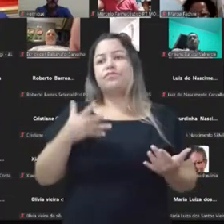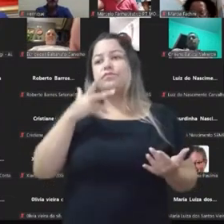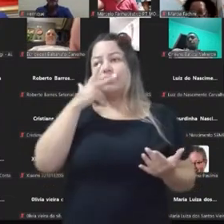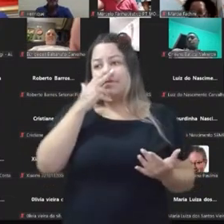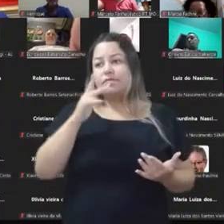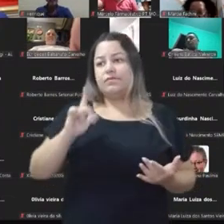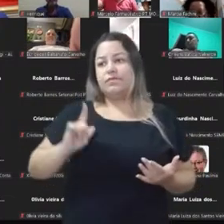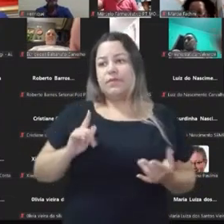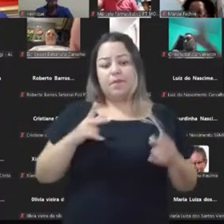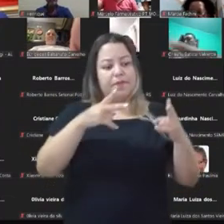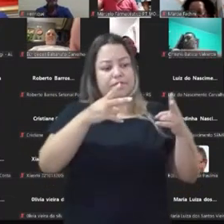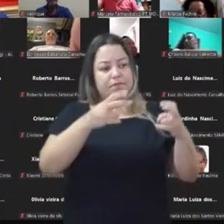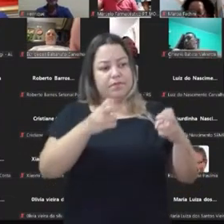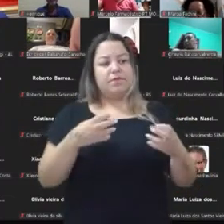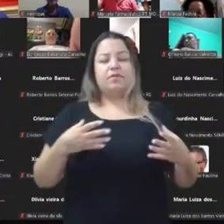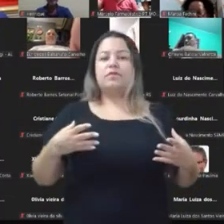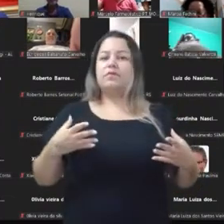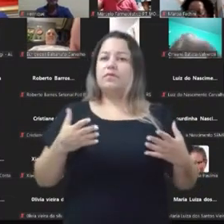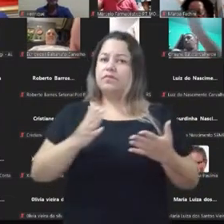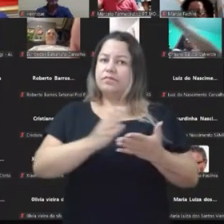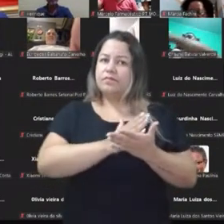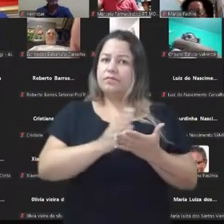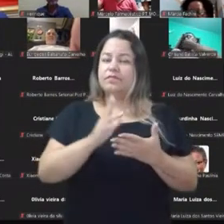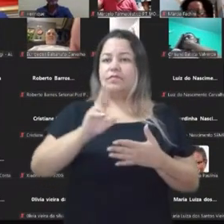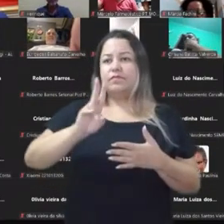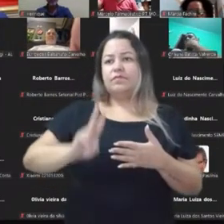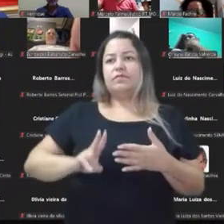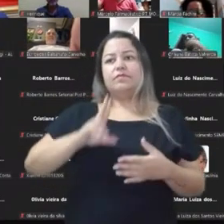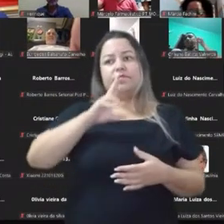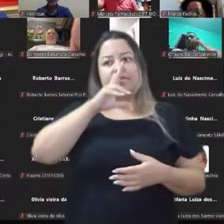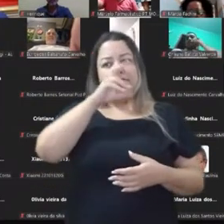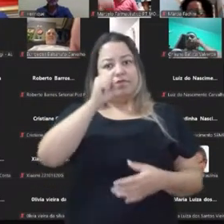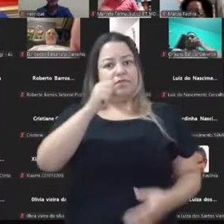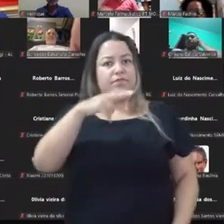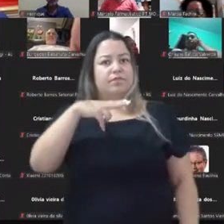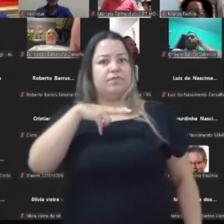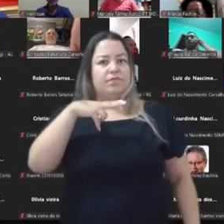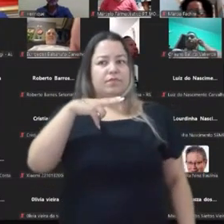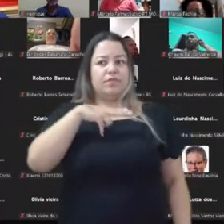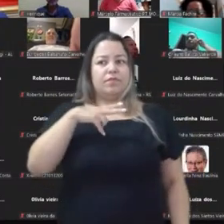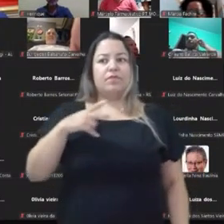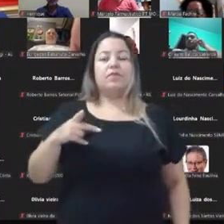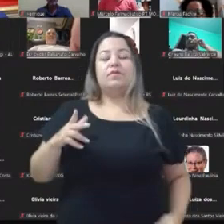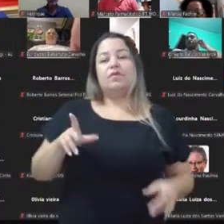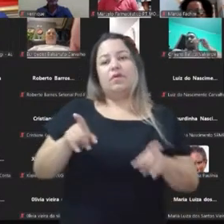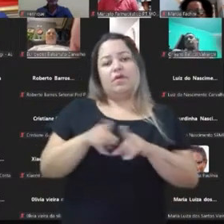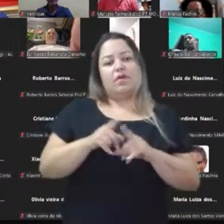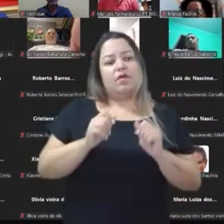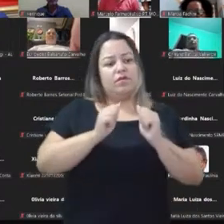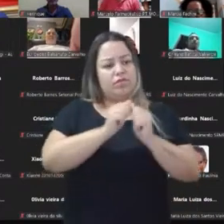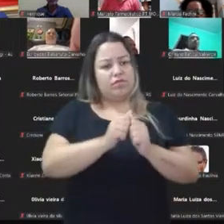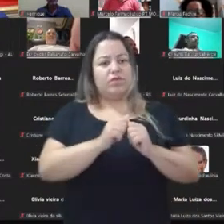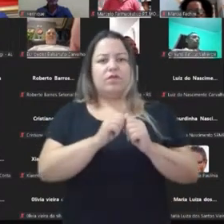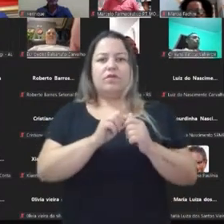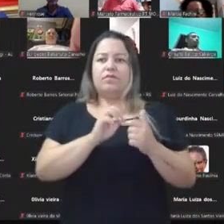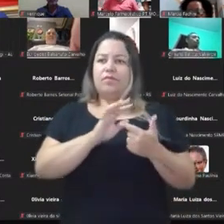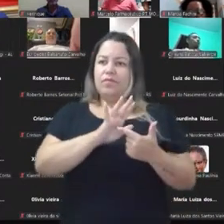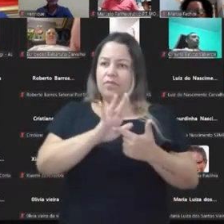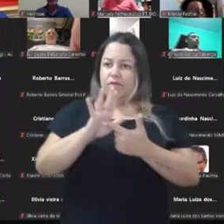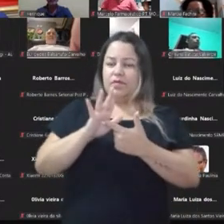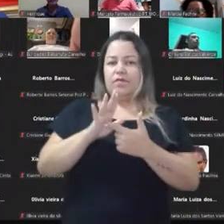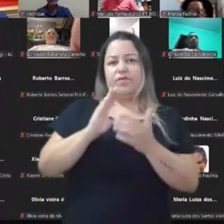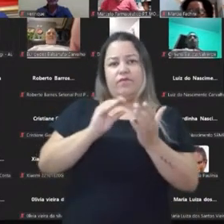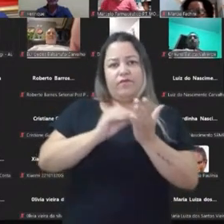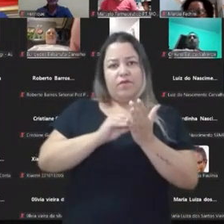perceber que muitas vezes a gente acaba fortalecendo esse individualismo, porque a gente também quer estar ali na rede, a gente quer aparecer, e eu acho que falta